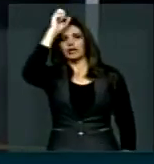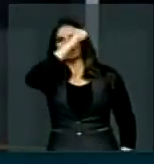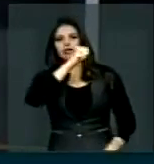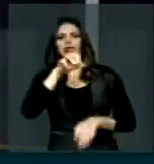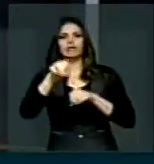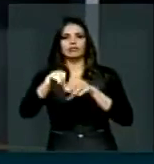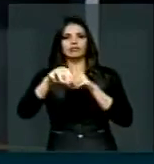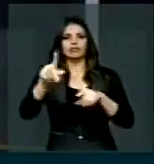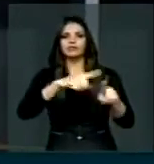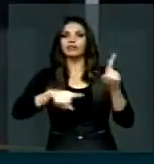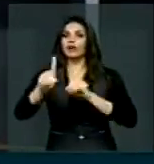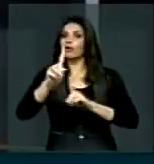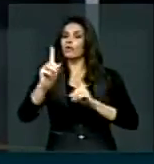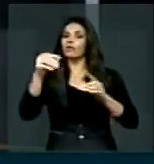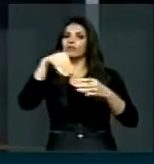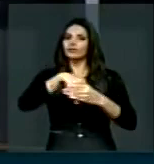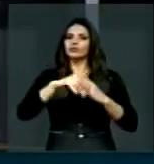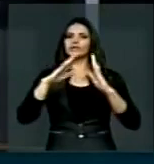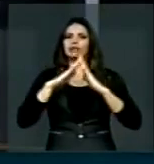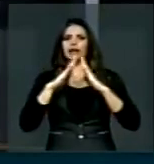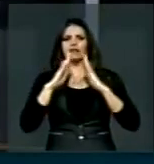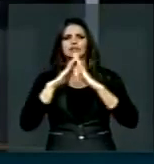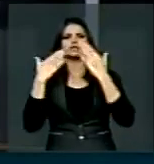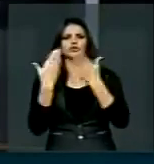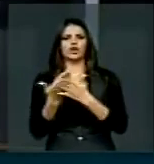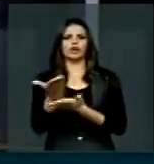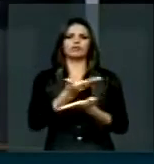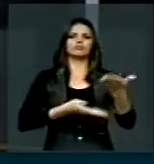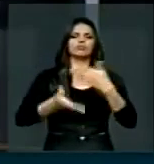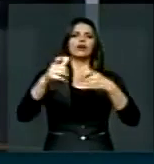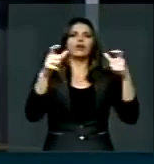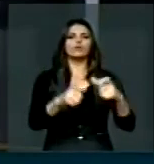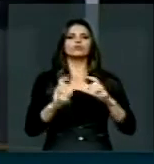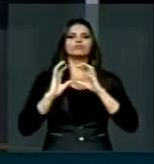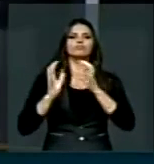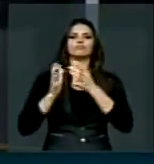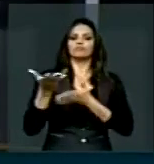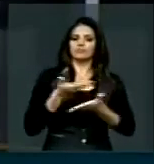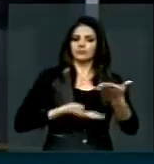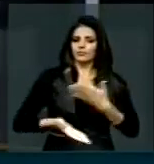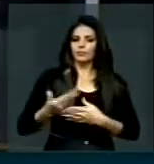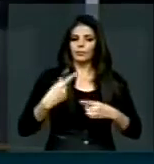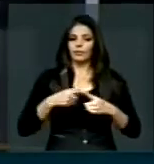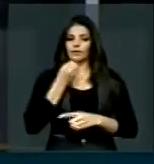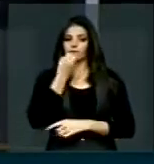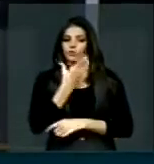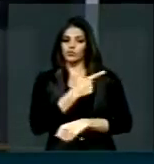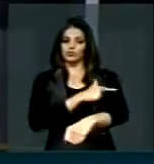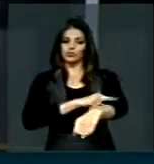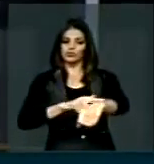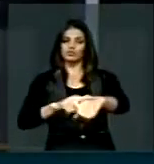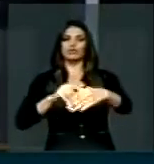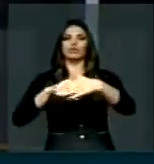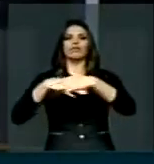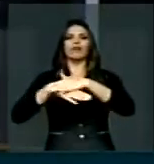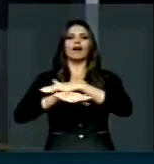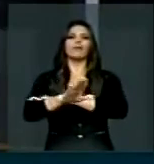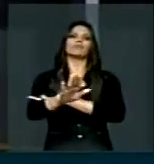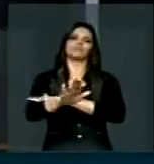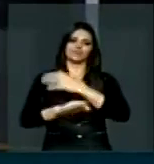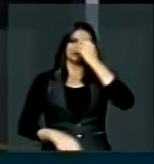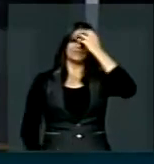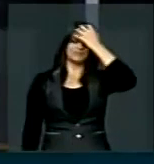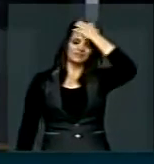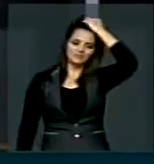casa, no meio, por onde essas crianças vivem, são os bons hábitos. E aí,